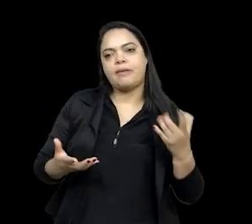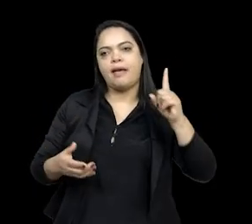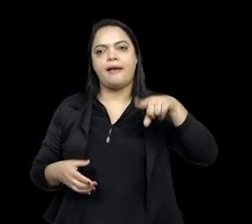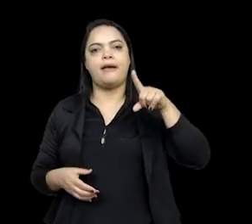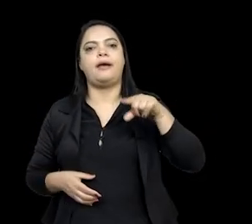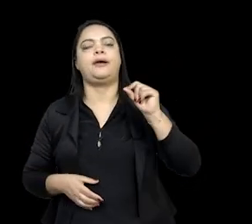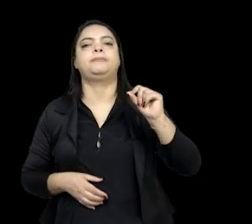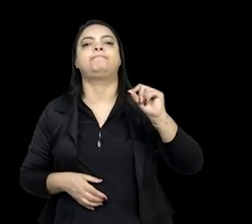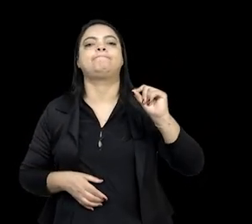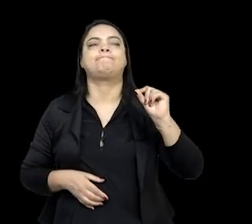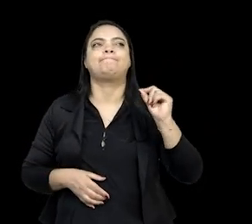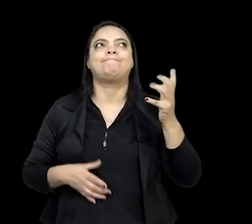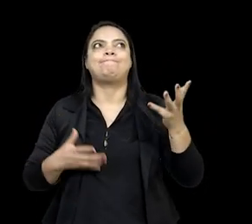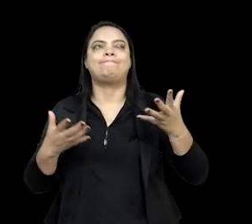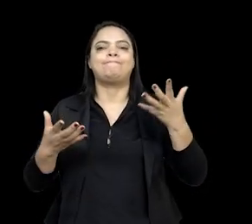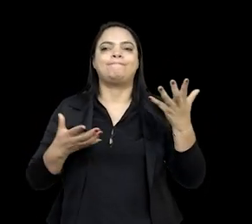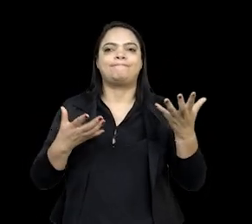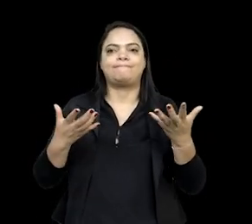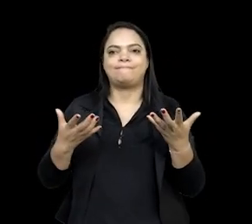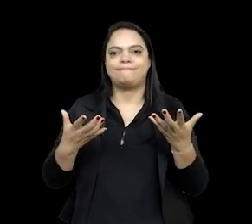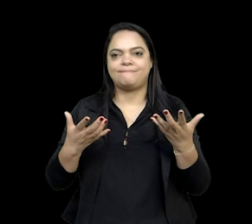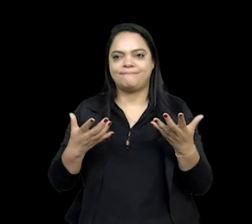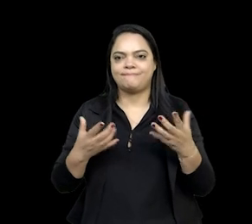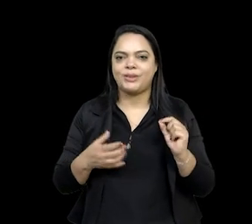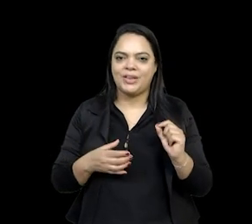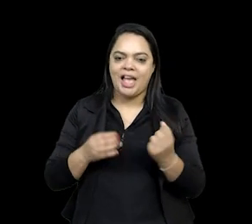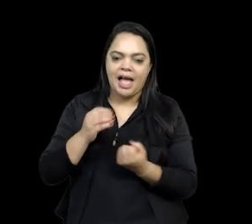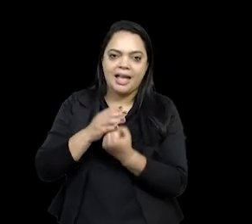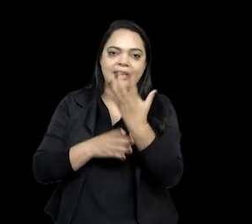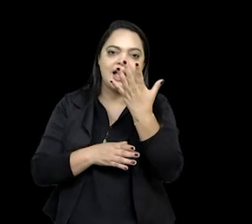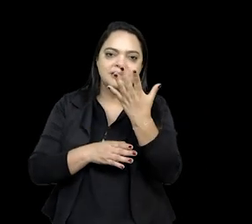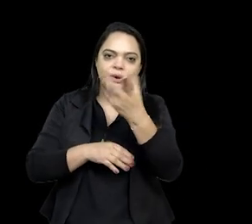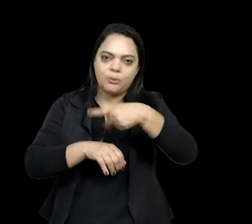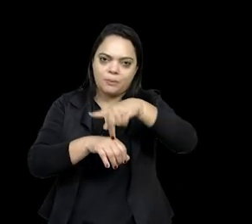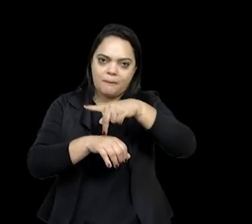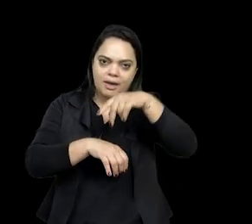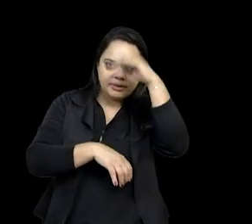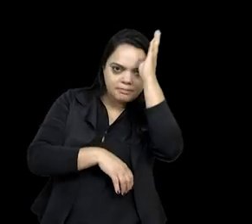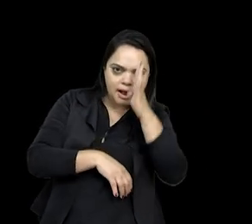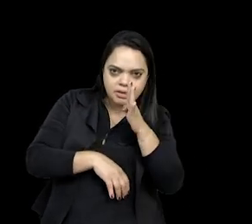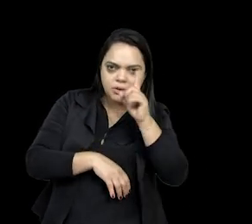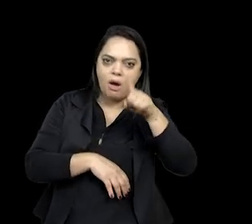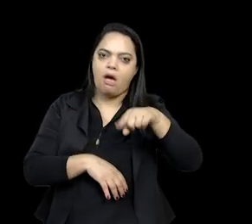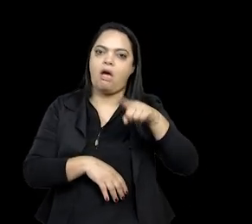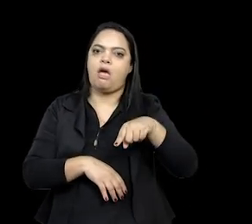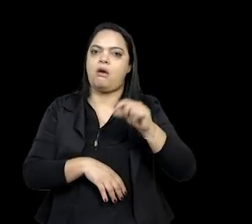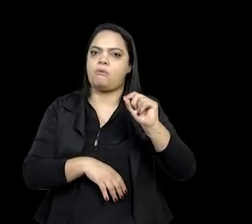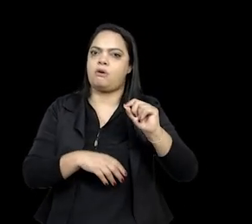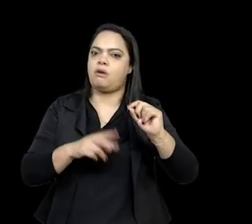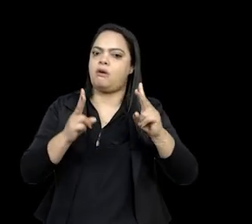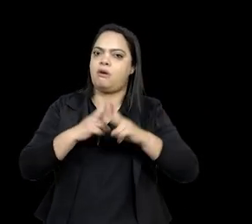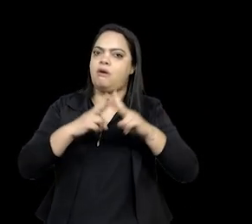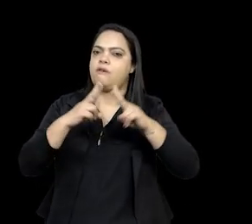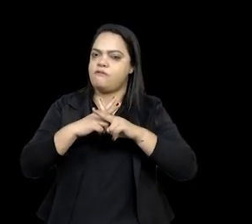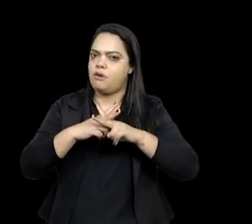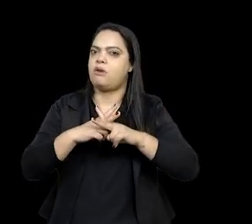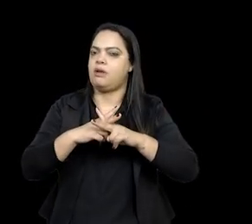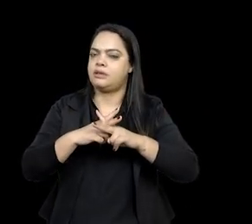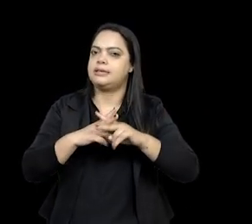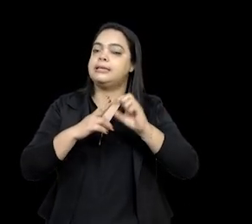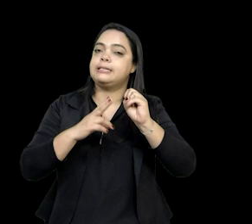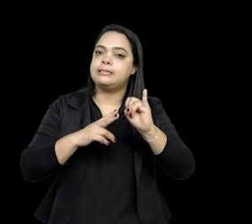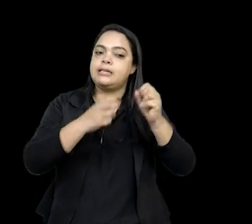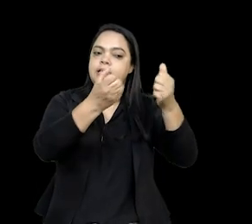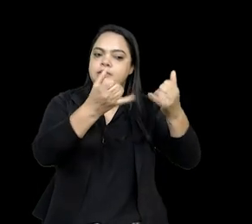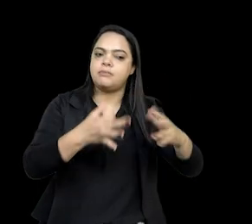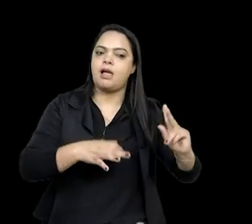um, e a formação do Estado-nação brasileira é extremamente violenta, né. Falar de história indígena, a gente tem que falar de violência.